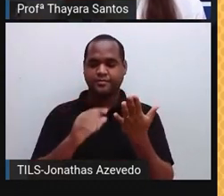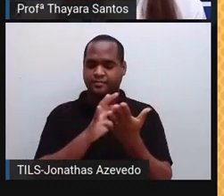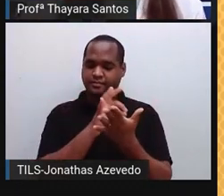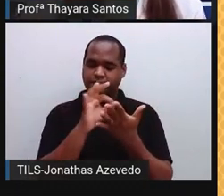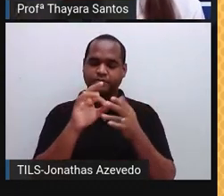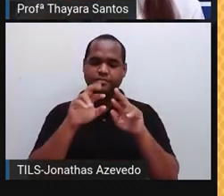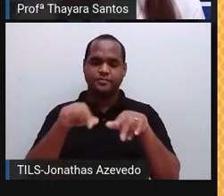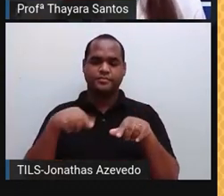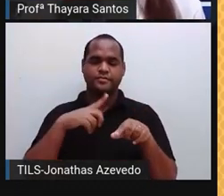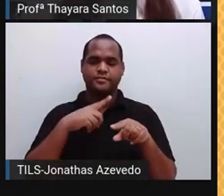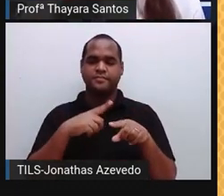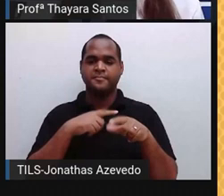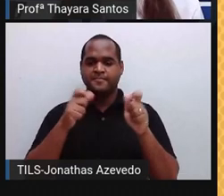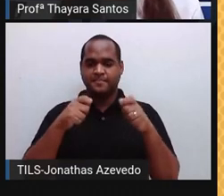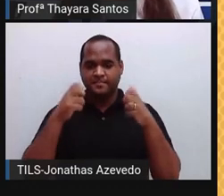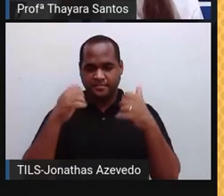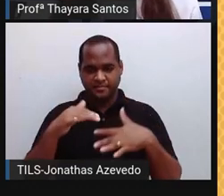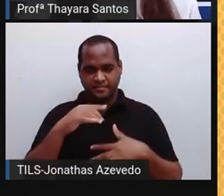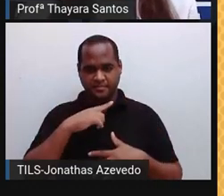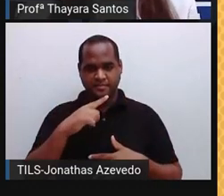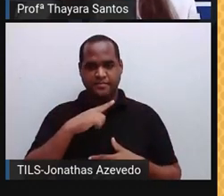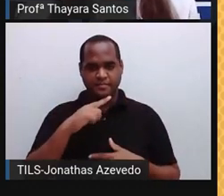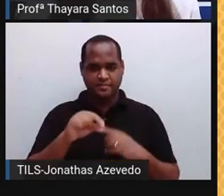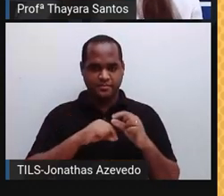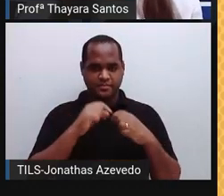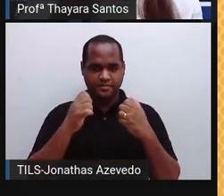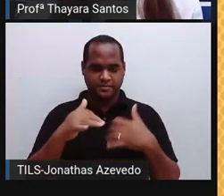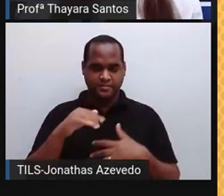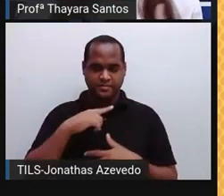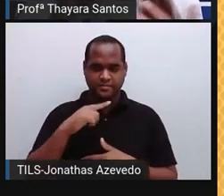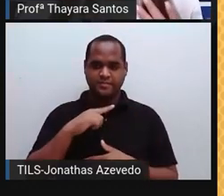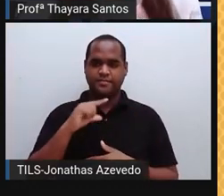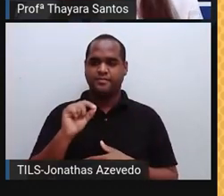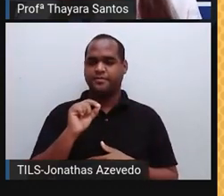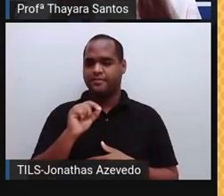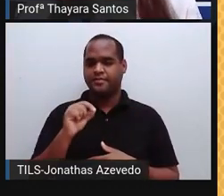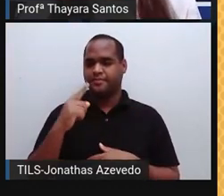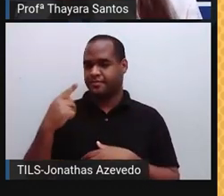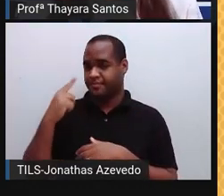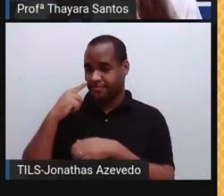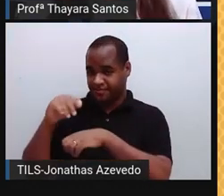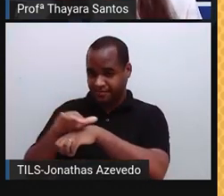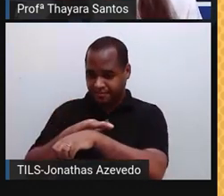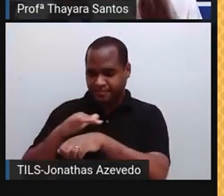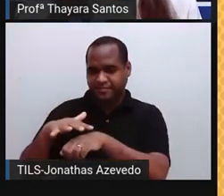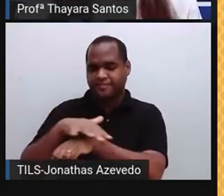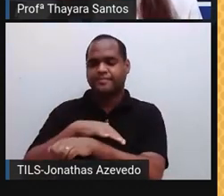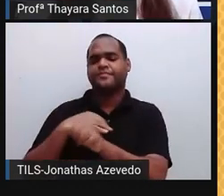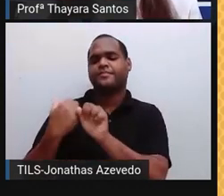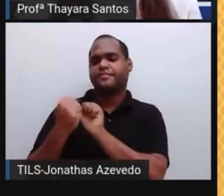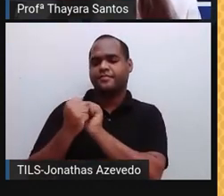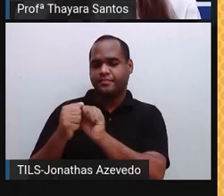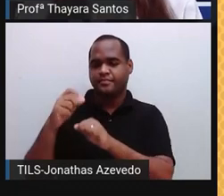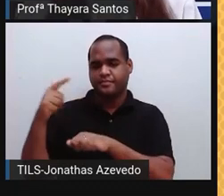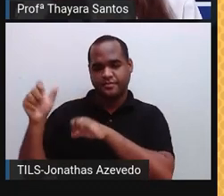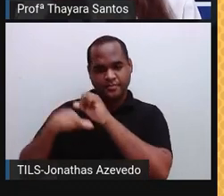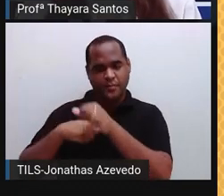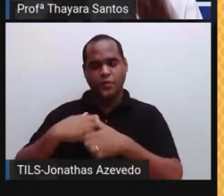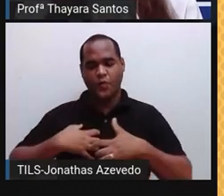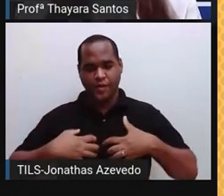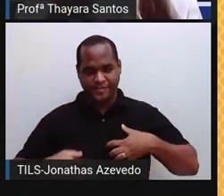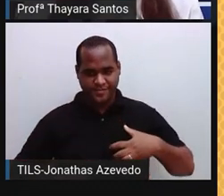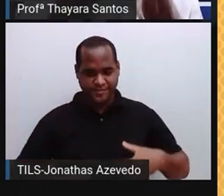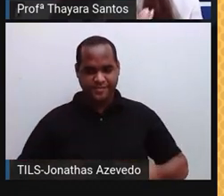moléculas, que são formadas por átomos. Essas células se juntam e formam os tecidos, os tecidos se juntam, formam os